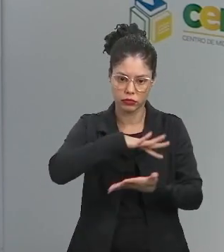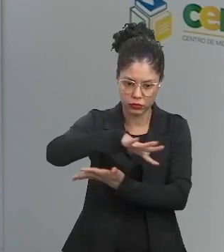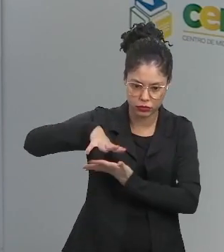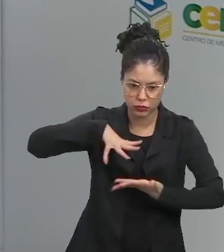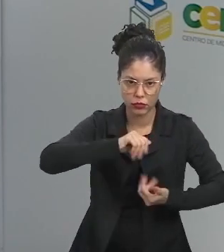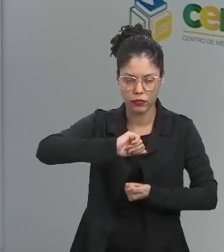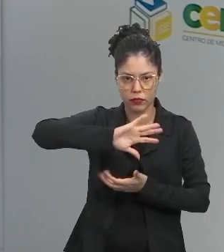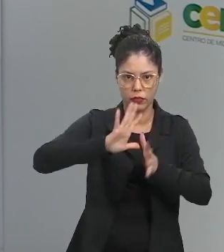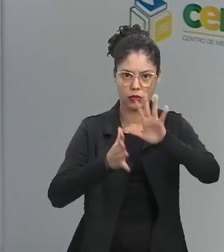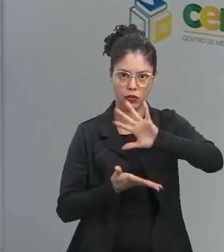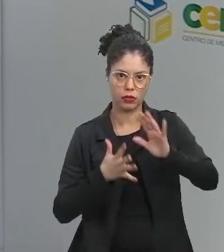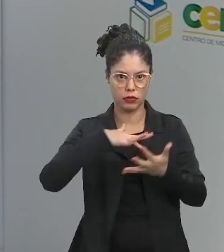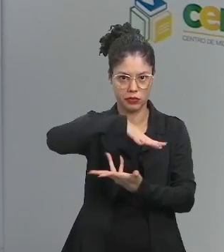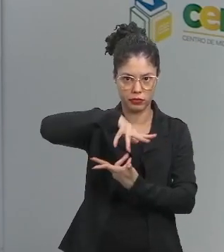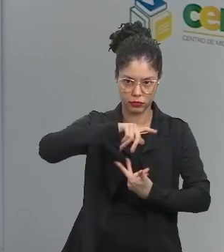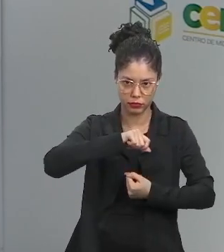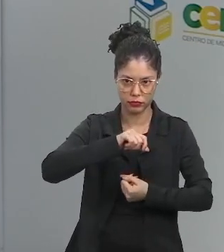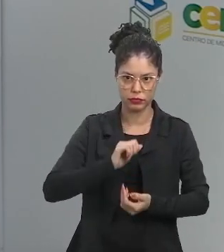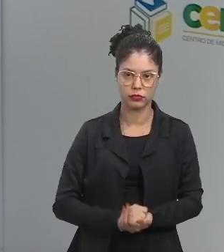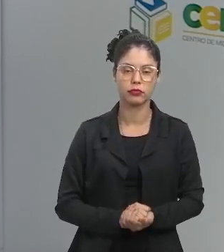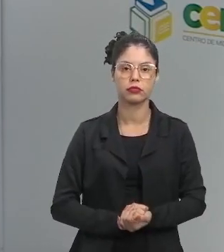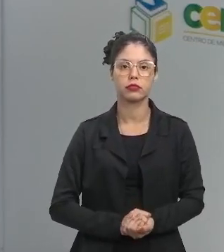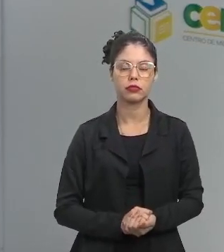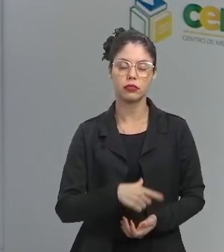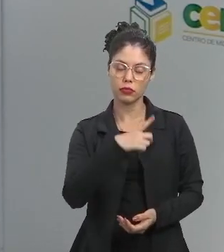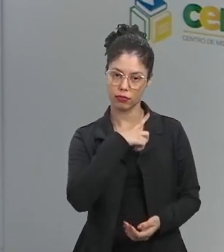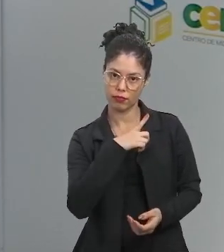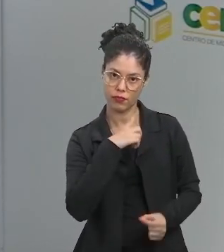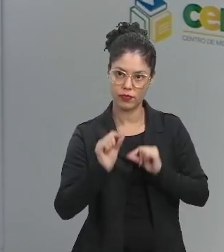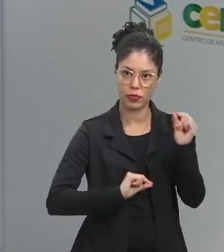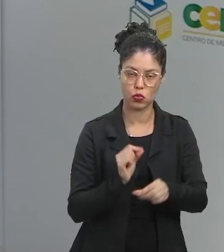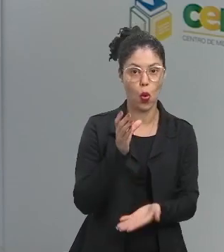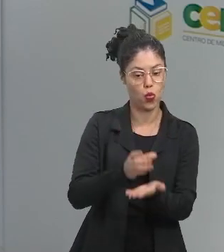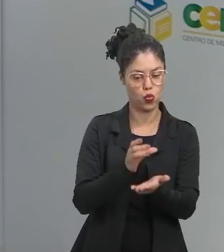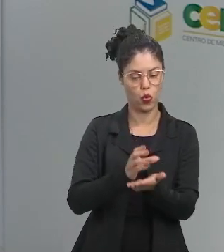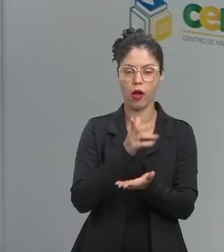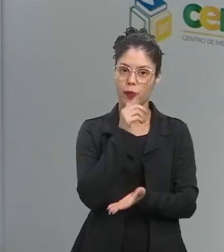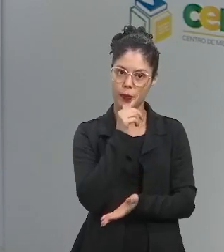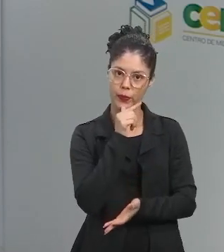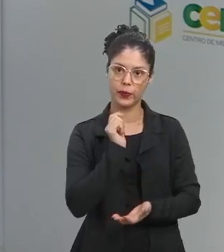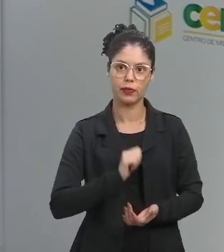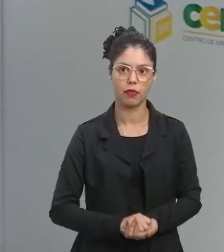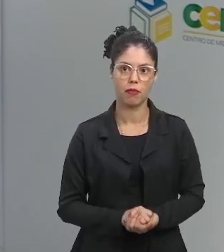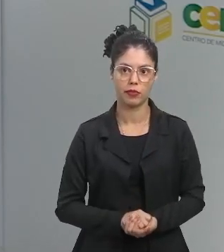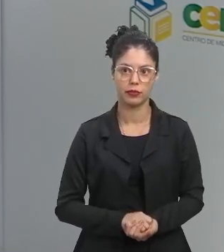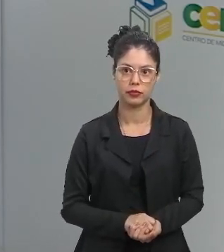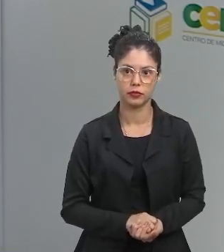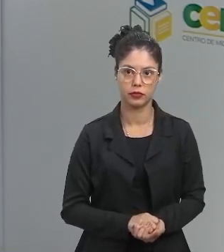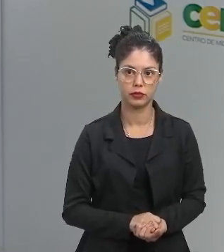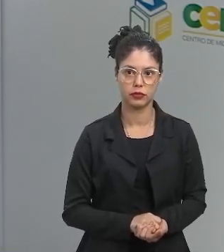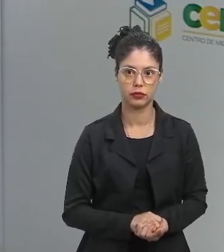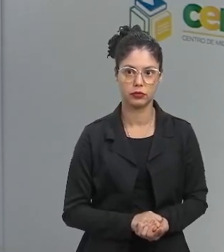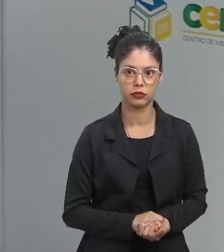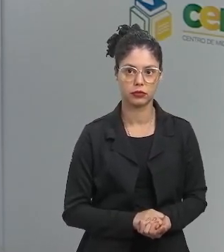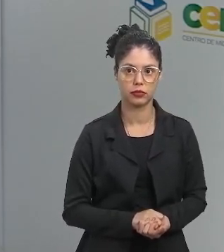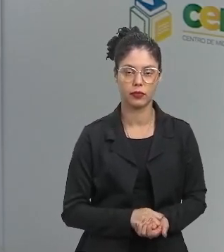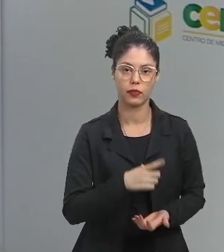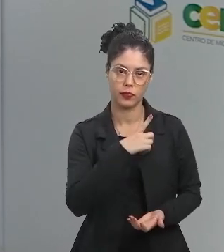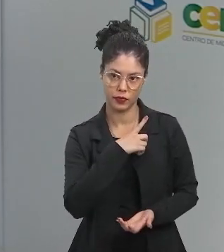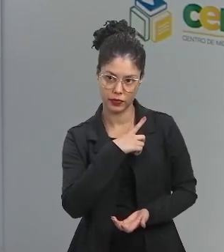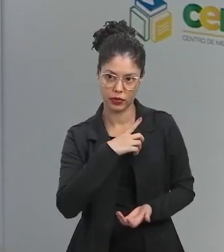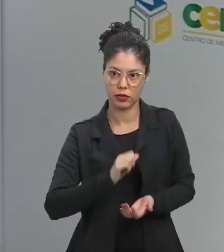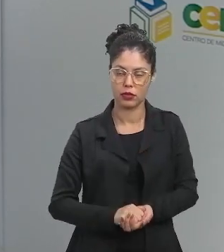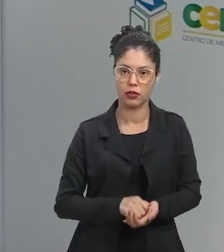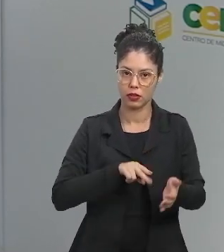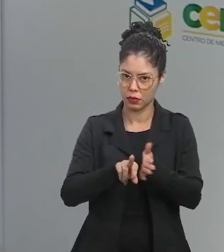Ok? Se vocês têm um copo d'água, um copo d'água, ele deve